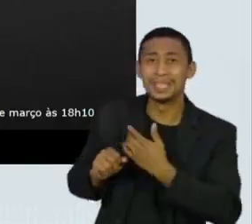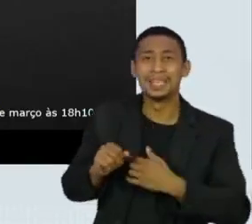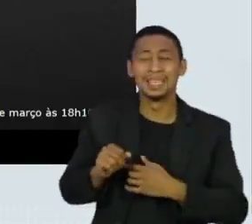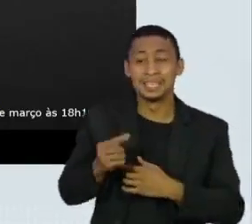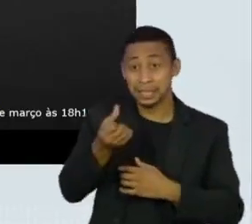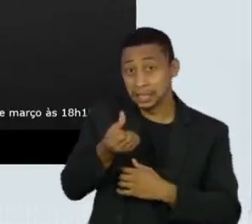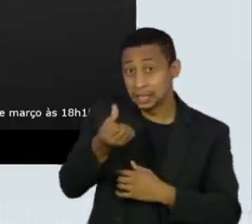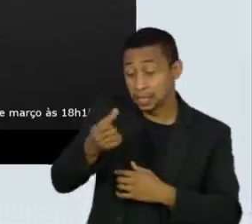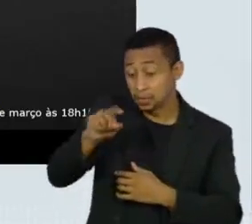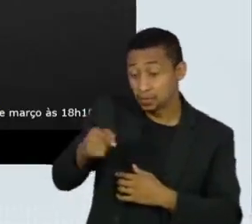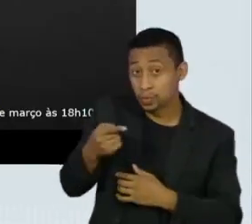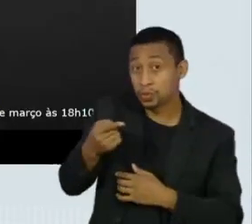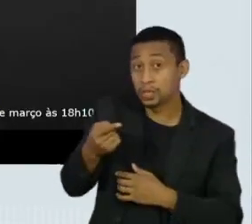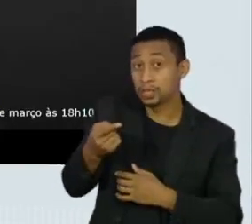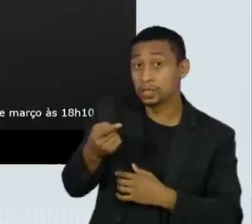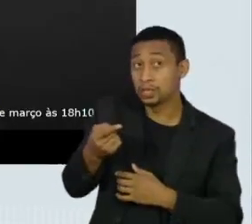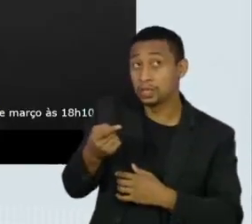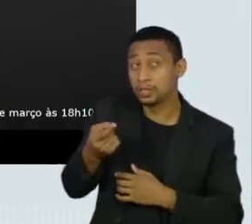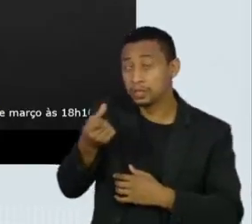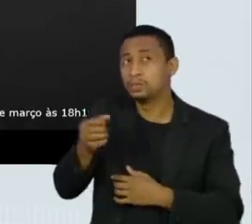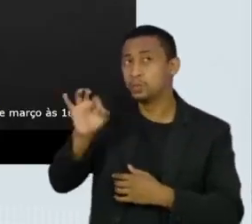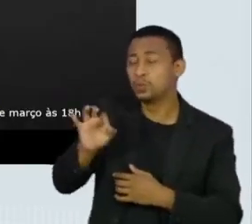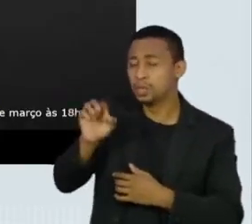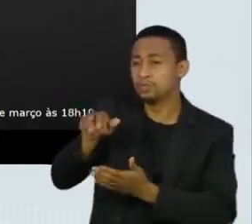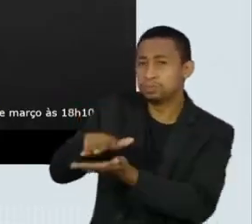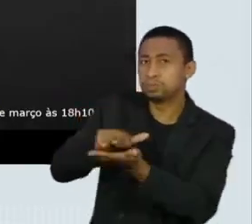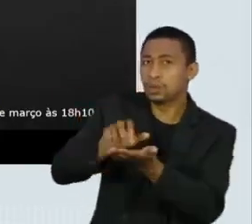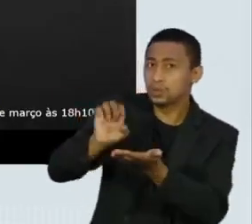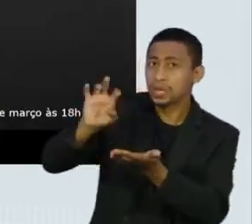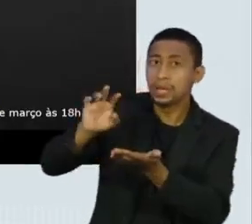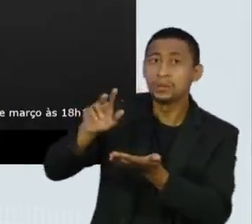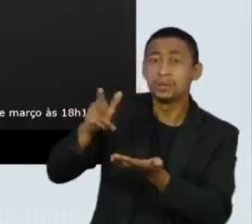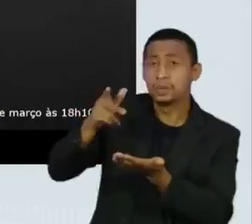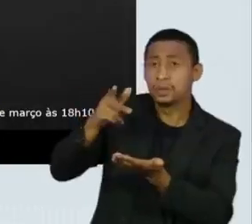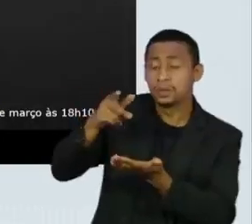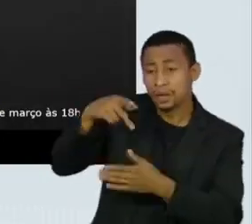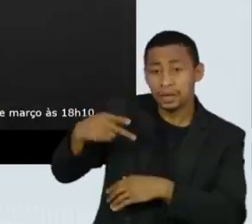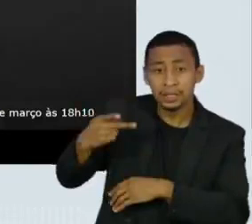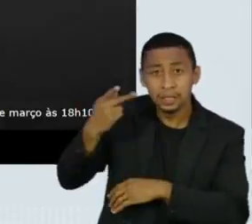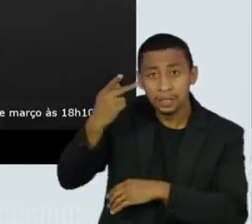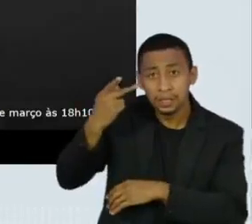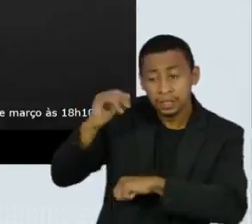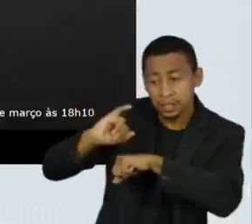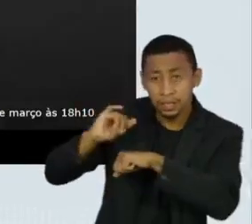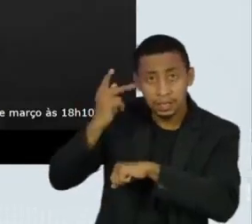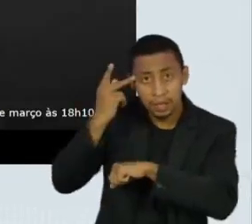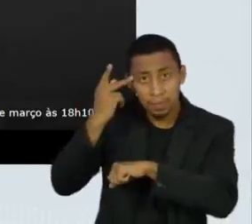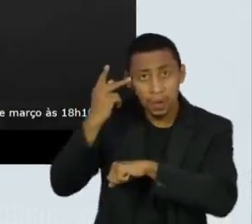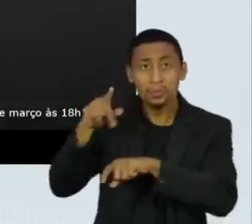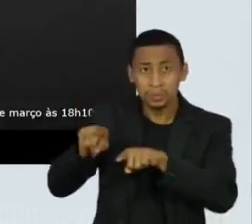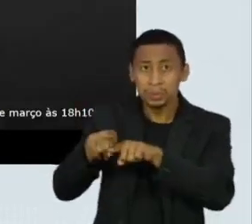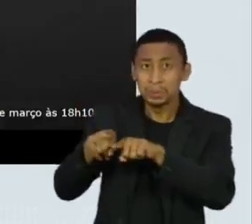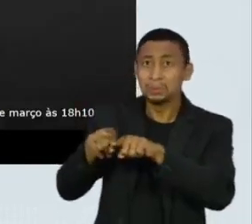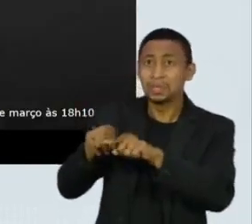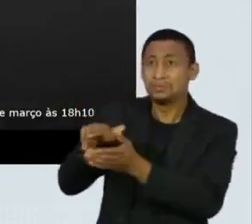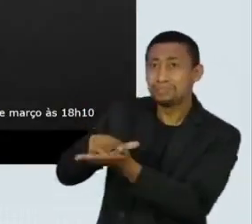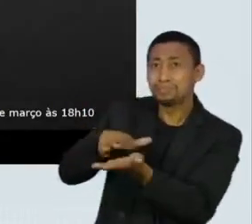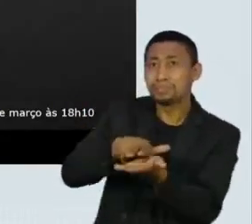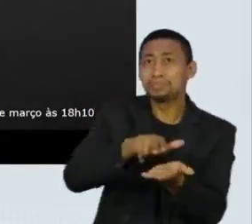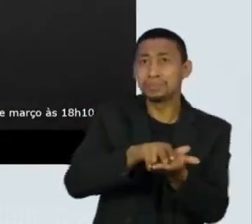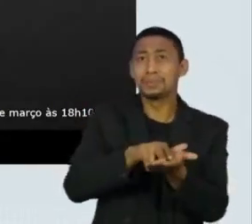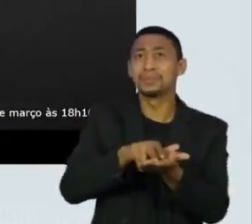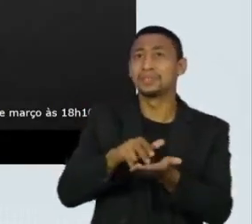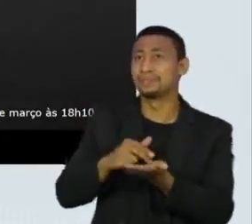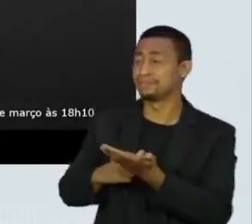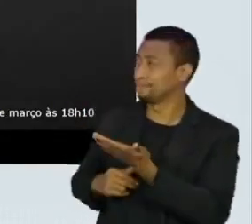% de ocupação. Vejam a velocidade da instalação